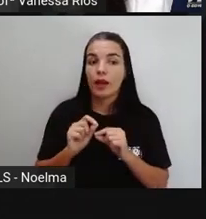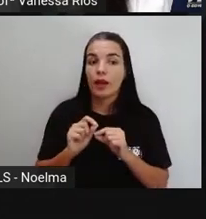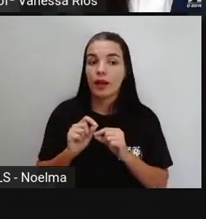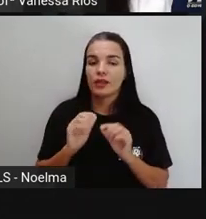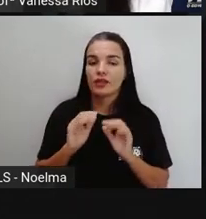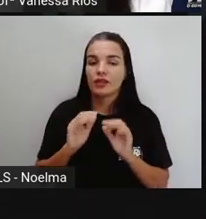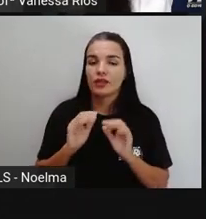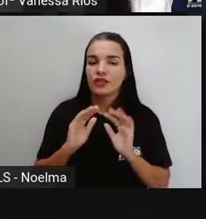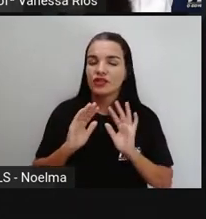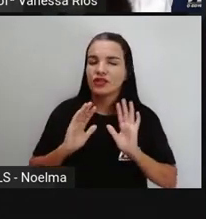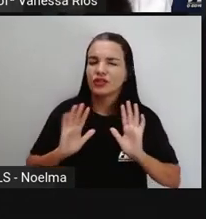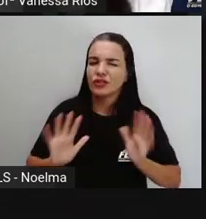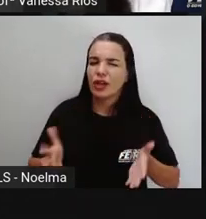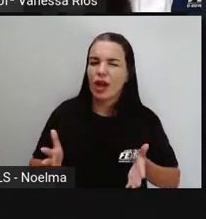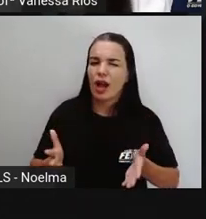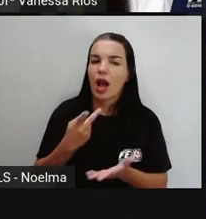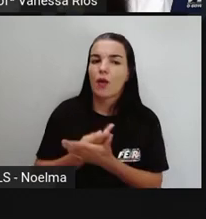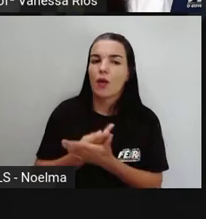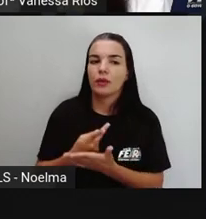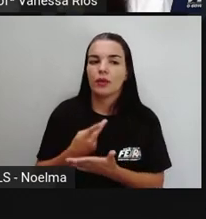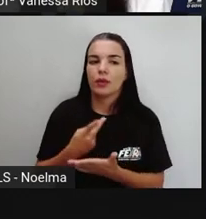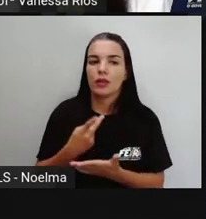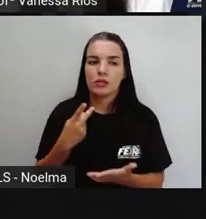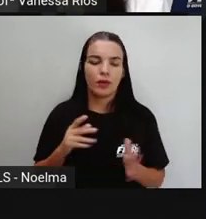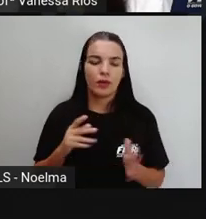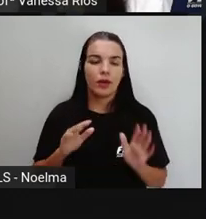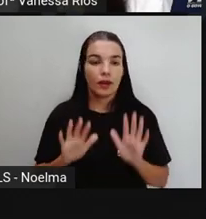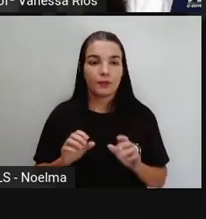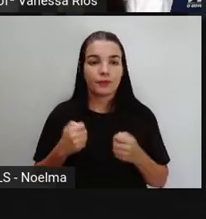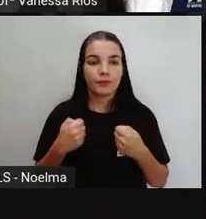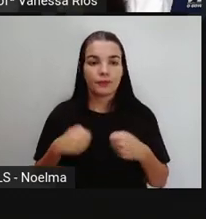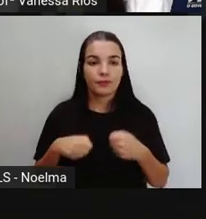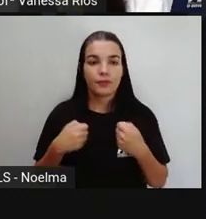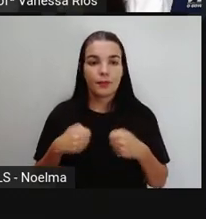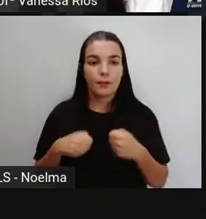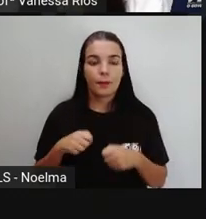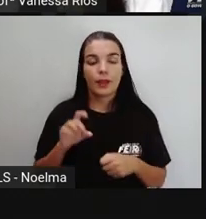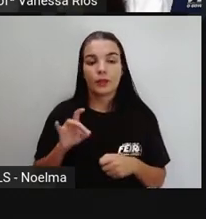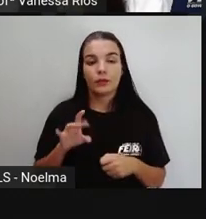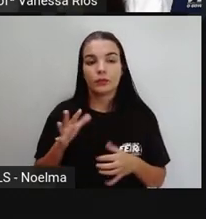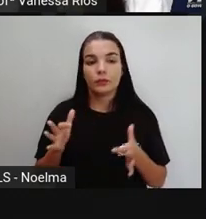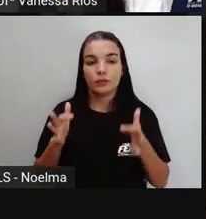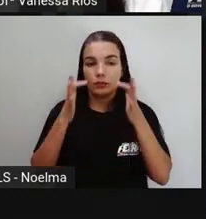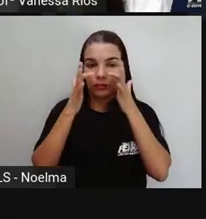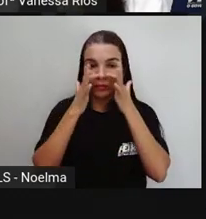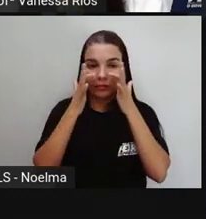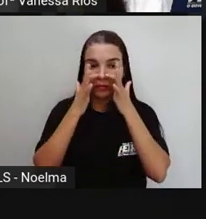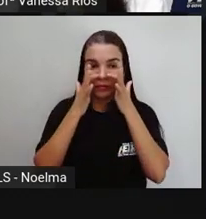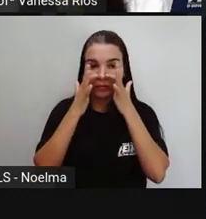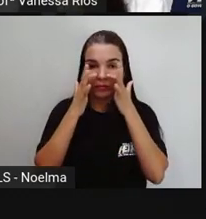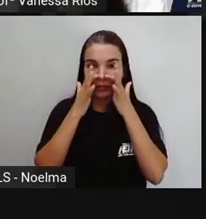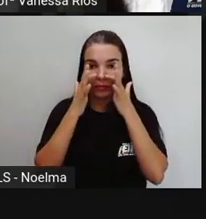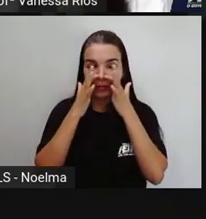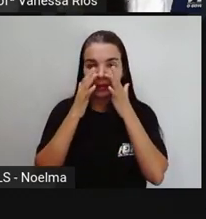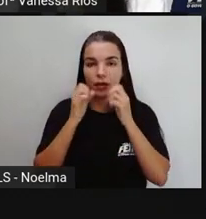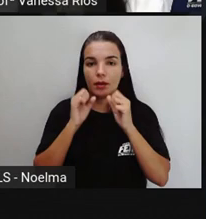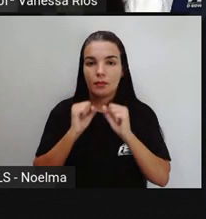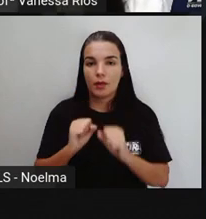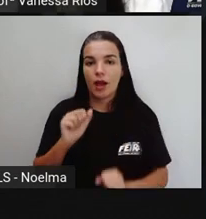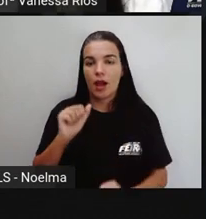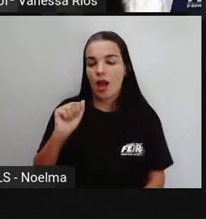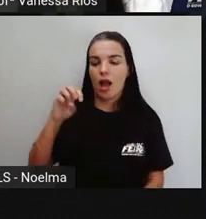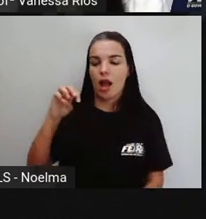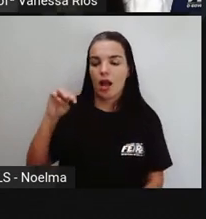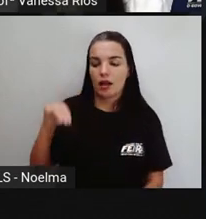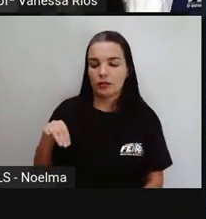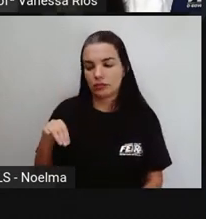que já aconteceu. Então, precisamos observar que a terminação precisa ser em AN, para indicar